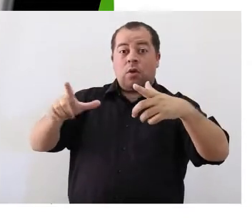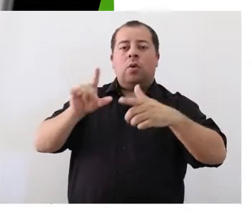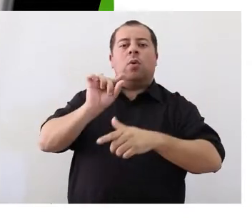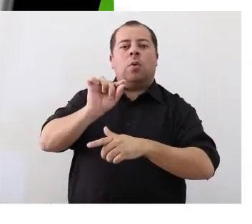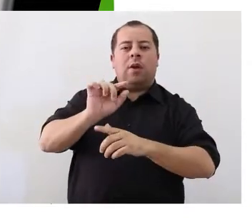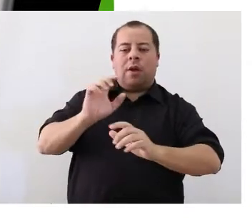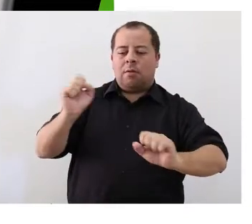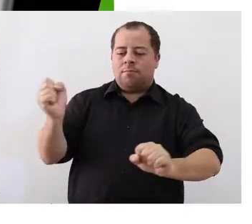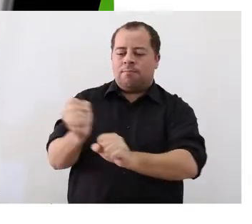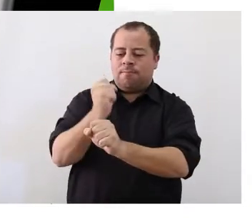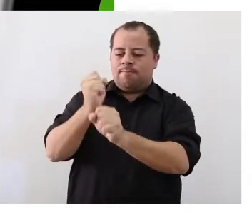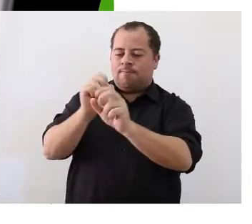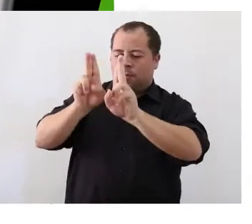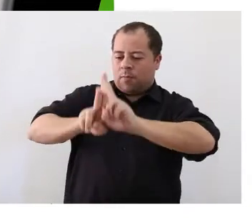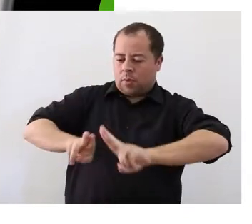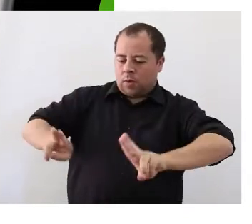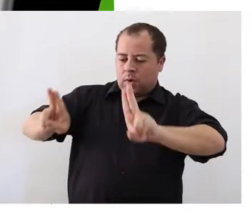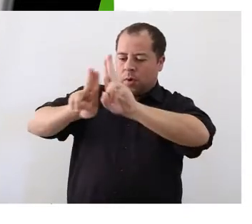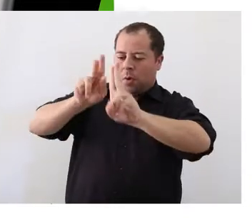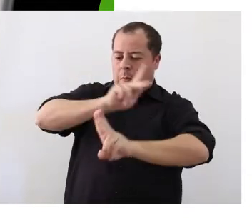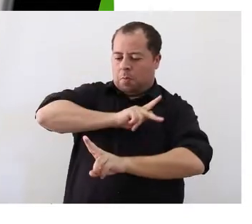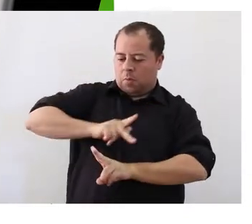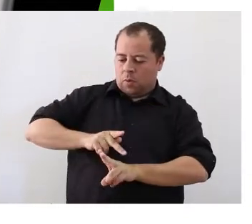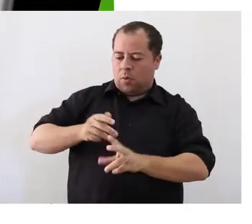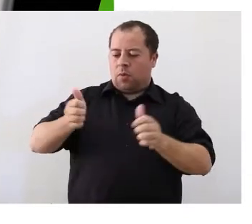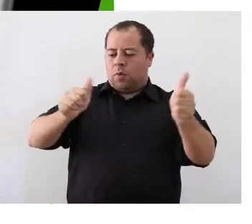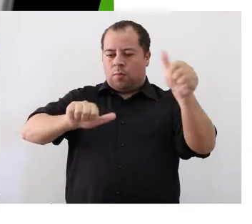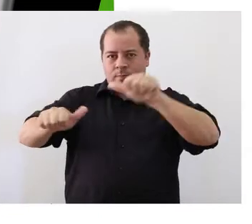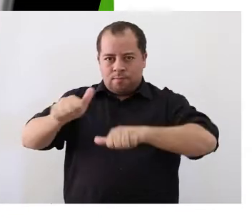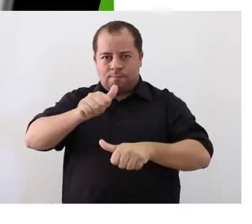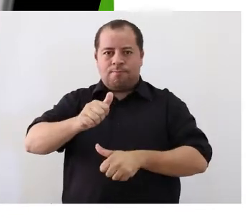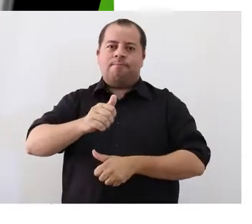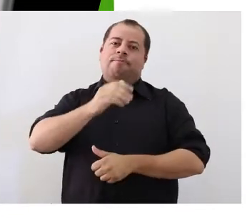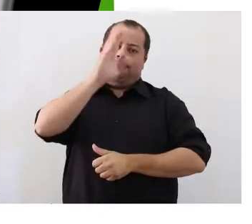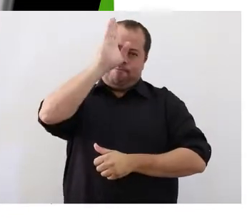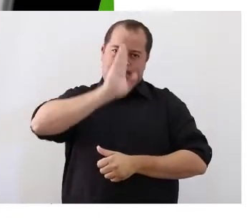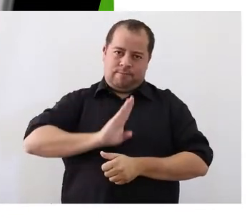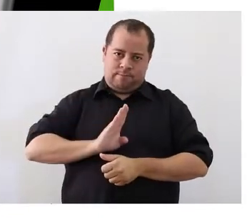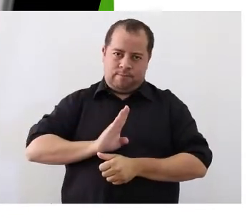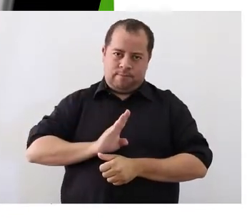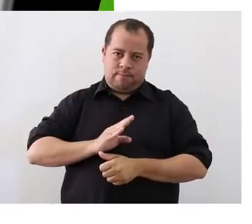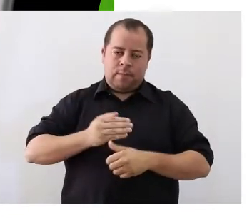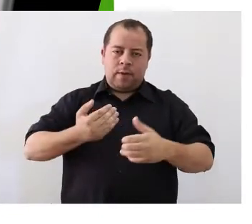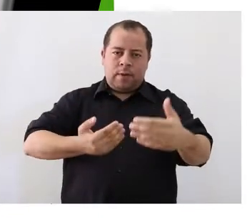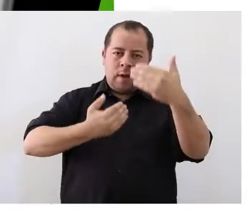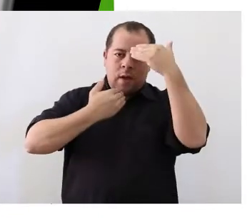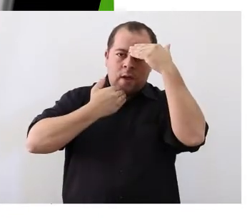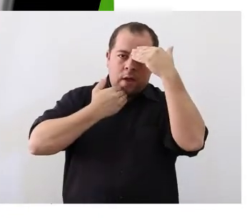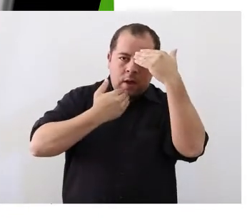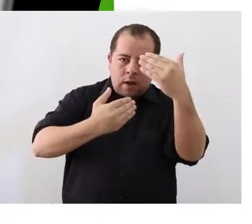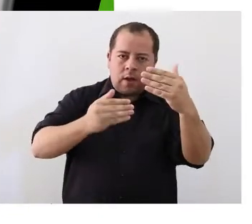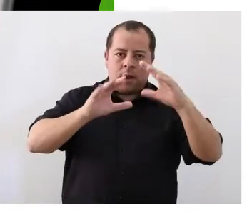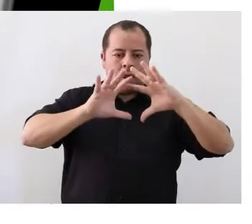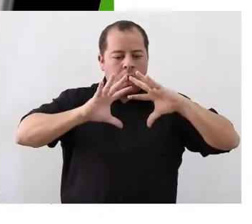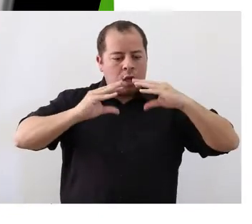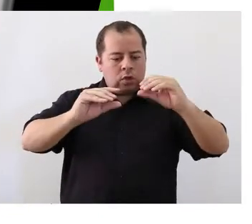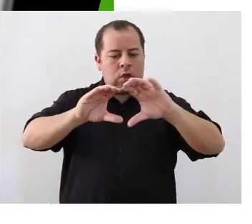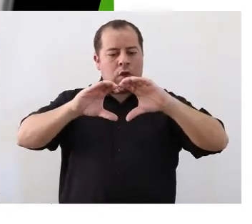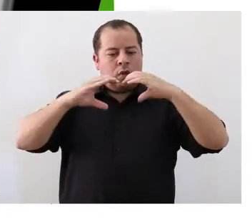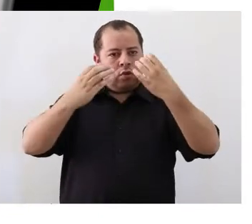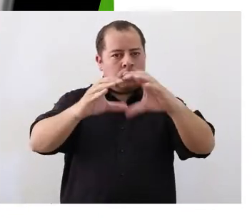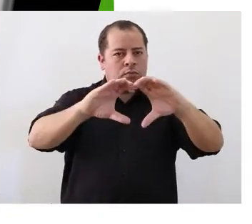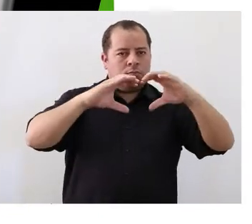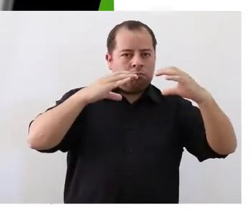a construção de uma universidade pública, gratuita e de qualidade. Somos gratos a todas as nossas